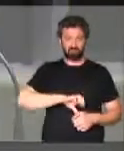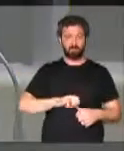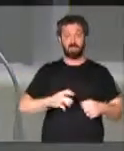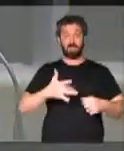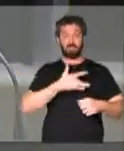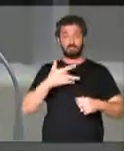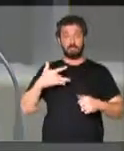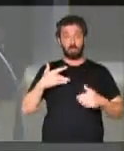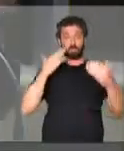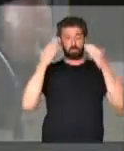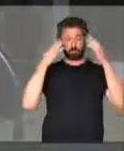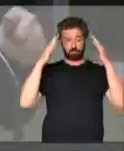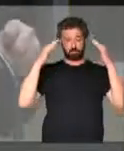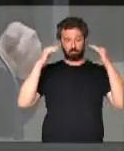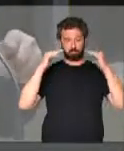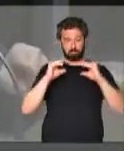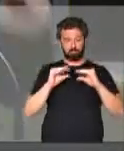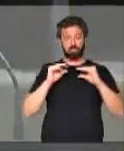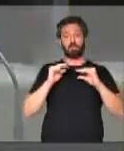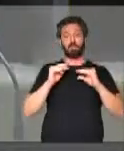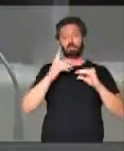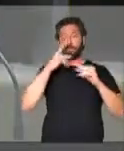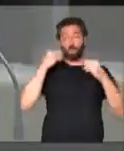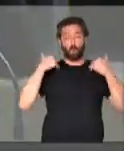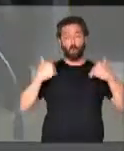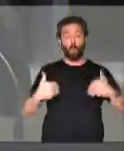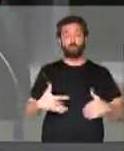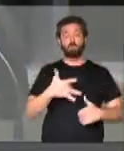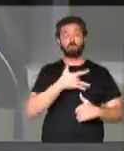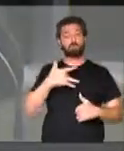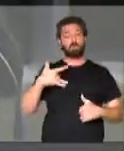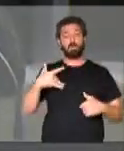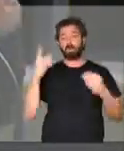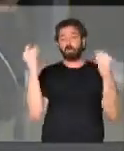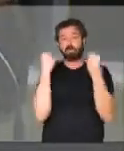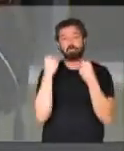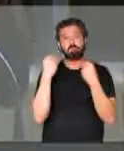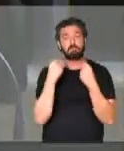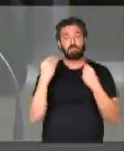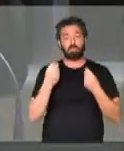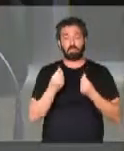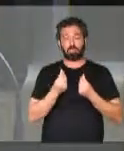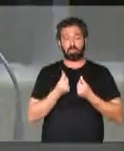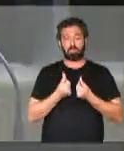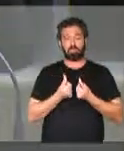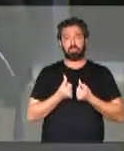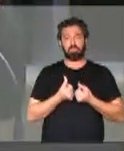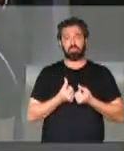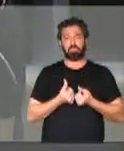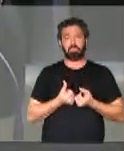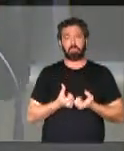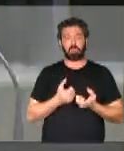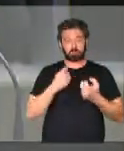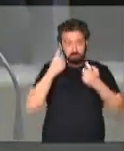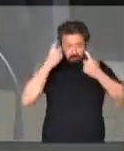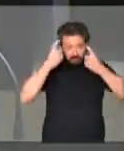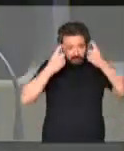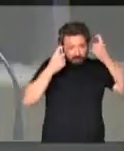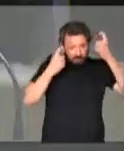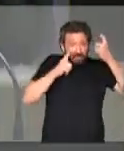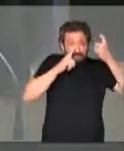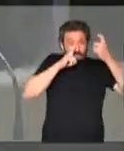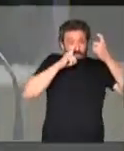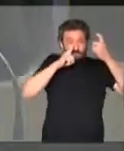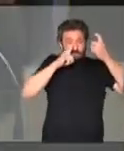equilíbrio psicológico, leva a pessoa a situações muito preocupantes e